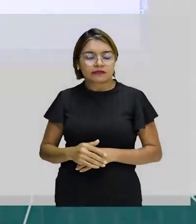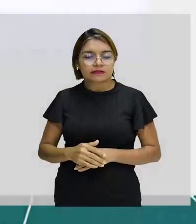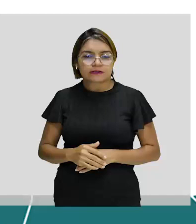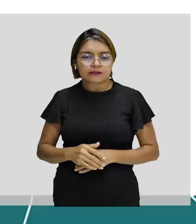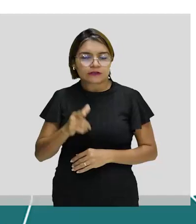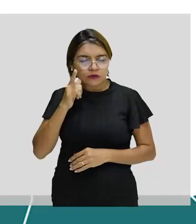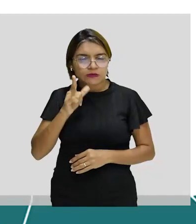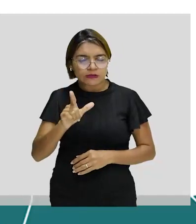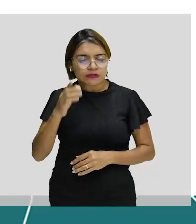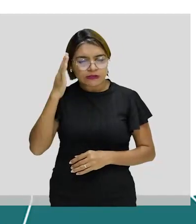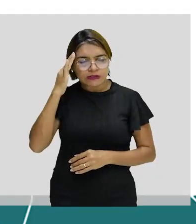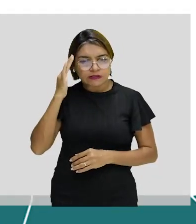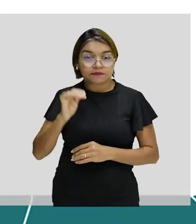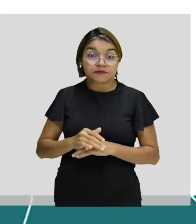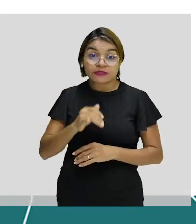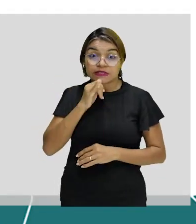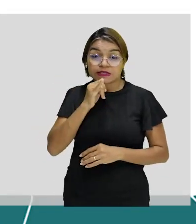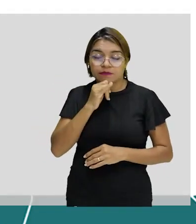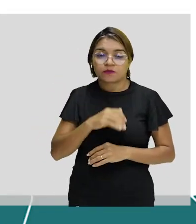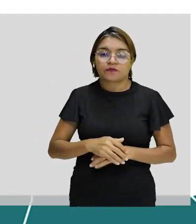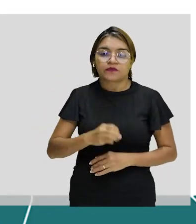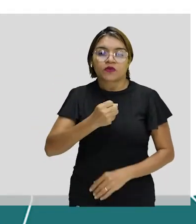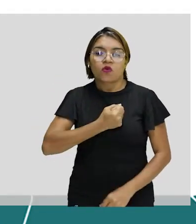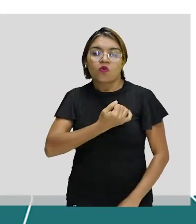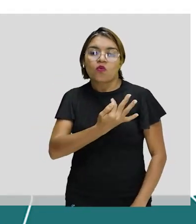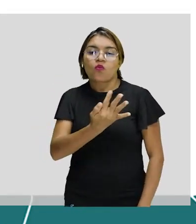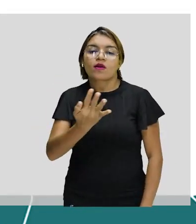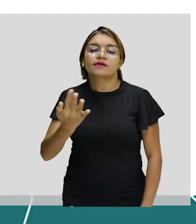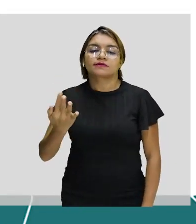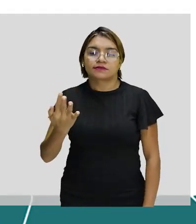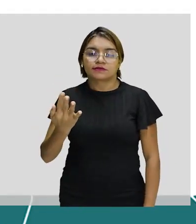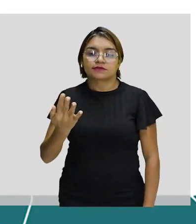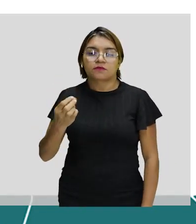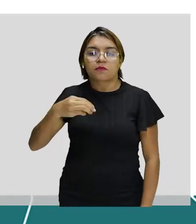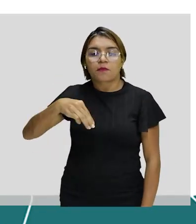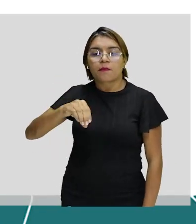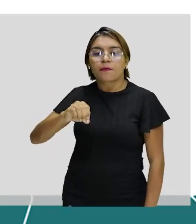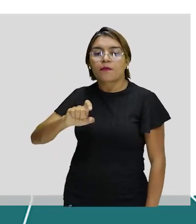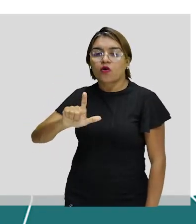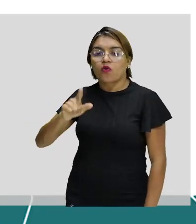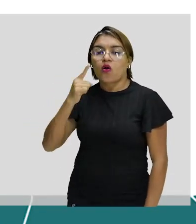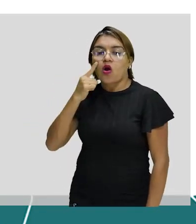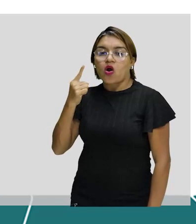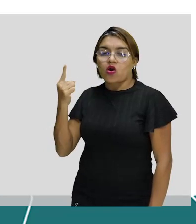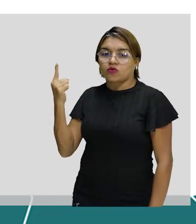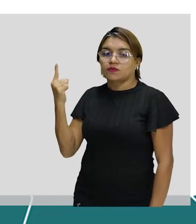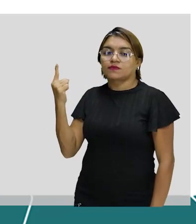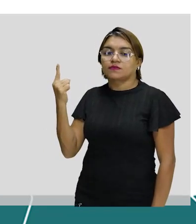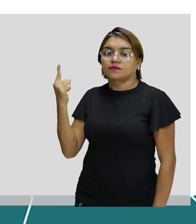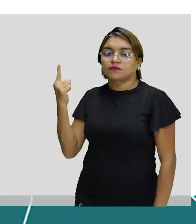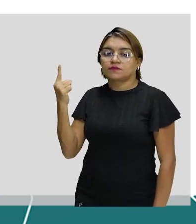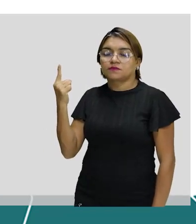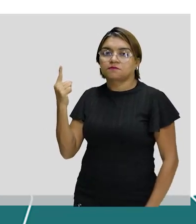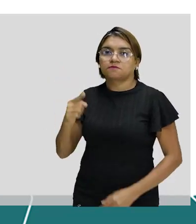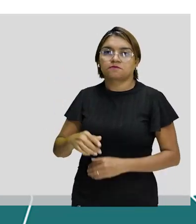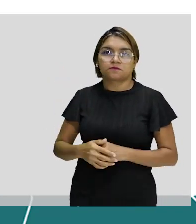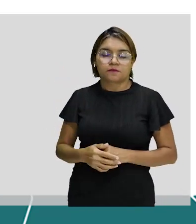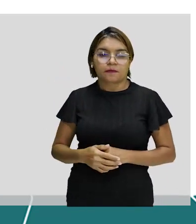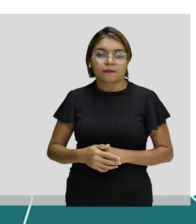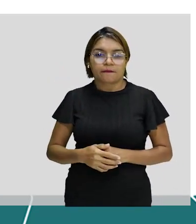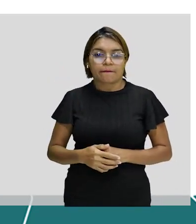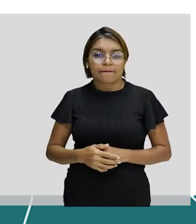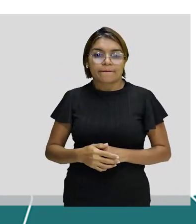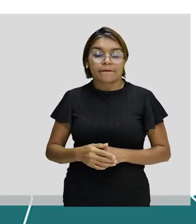só. Quantidade, a quantidade de mol. Foi dito na